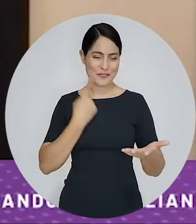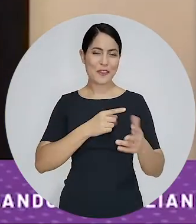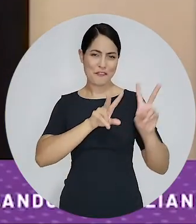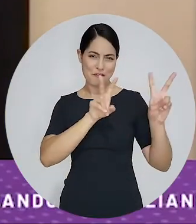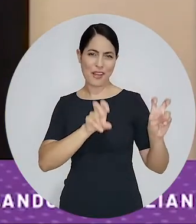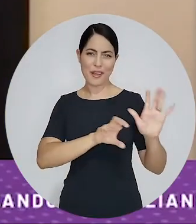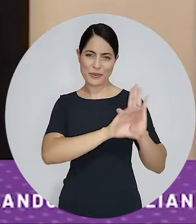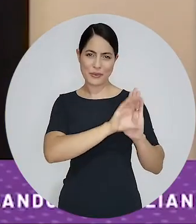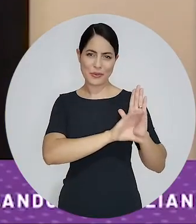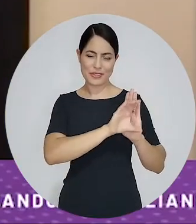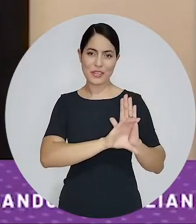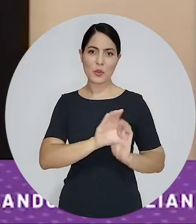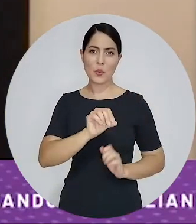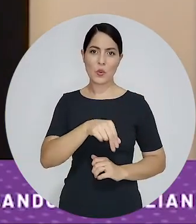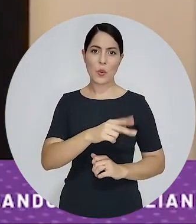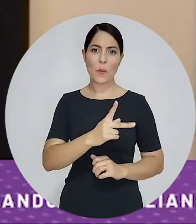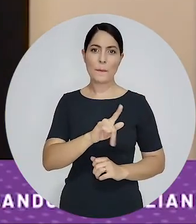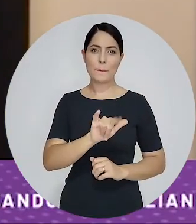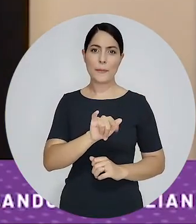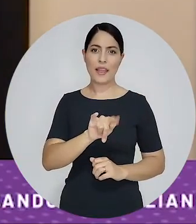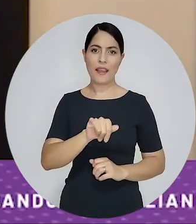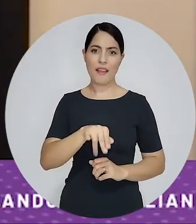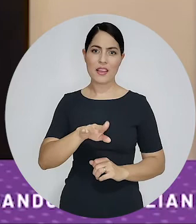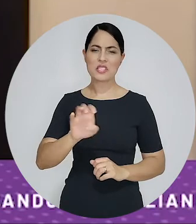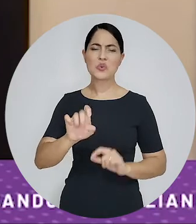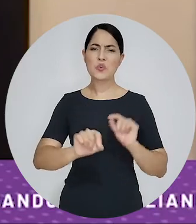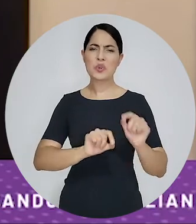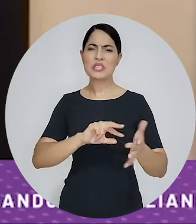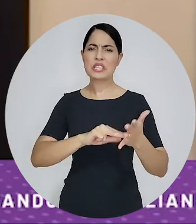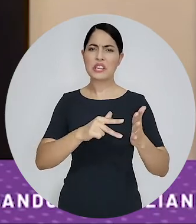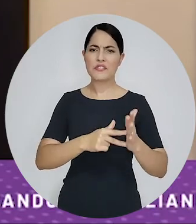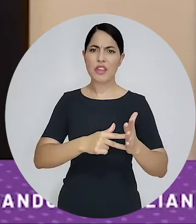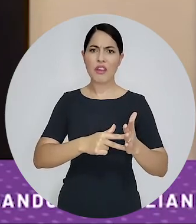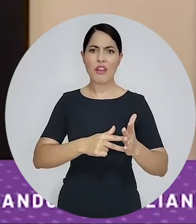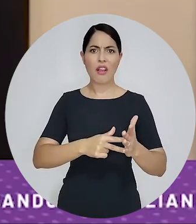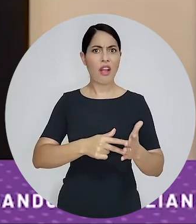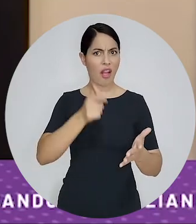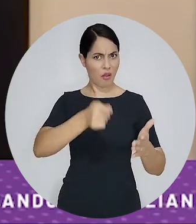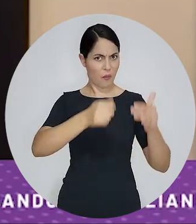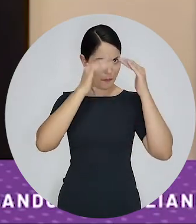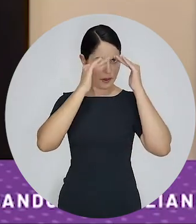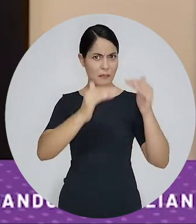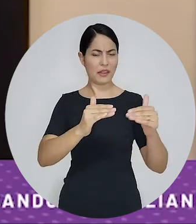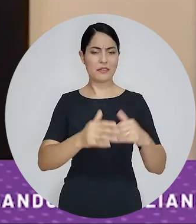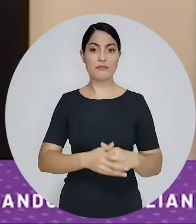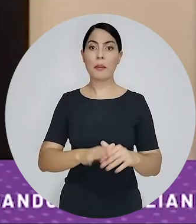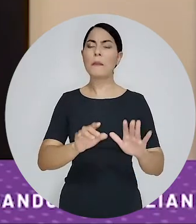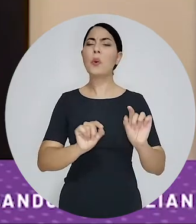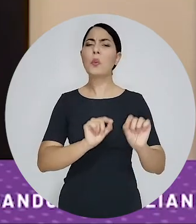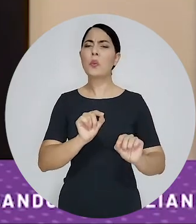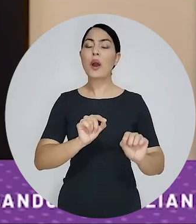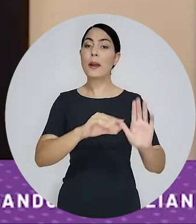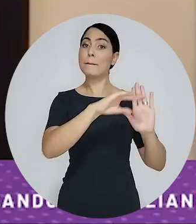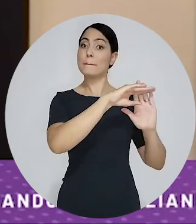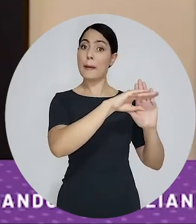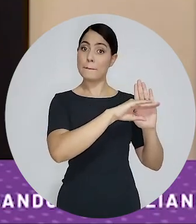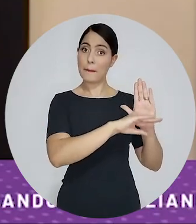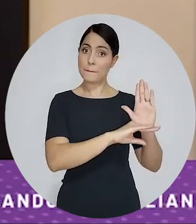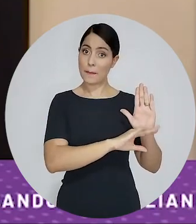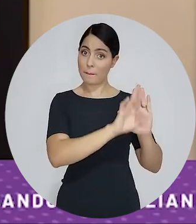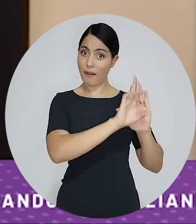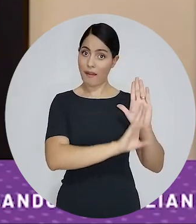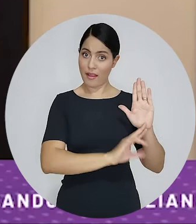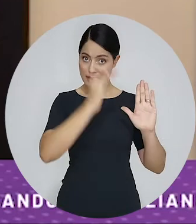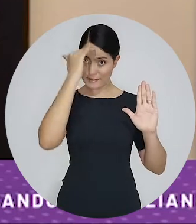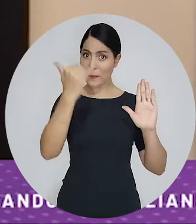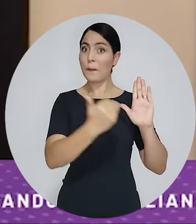começando a falar do termo em inglês Compliance significa cumprimento. E o que é esse cumprimento? Simplesmente cumprir as regras. Sim,